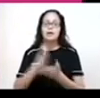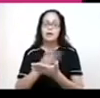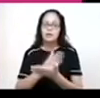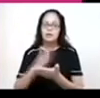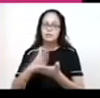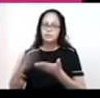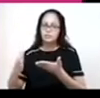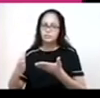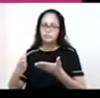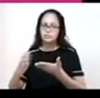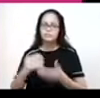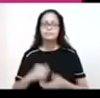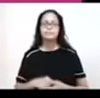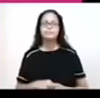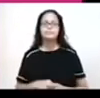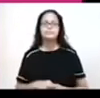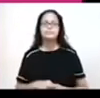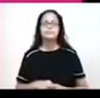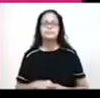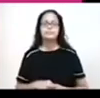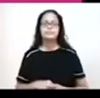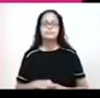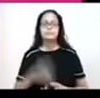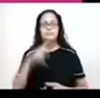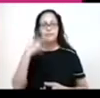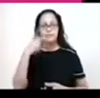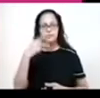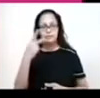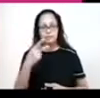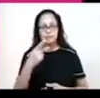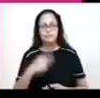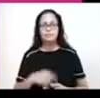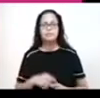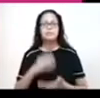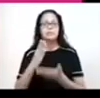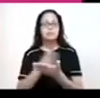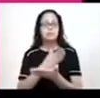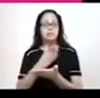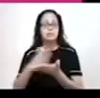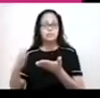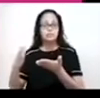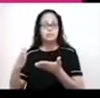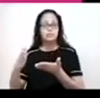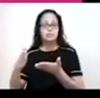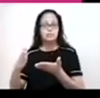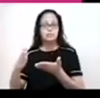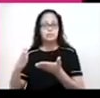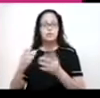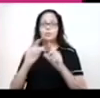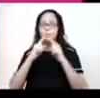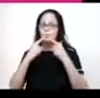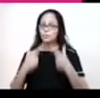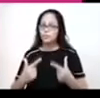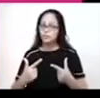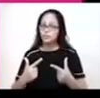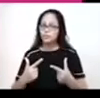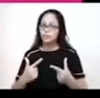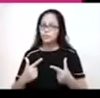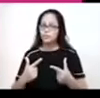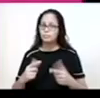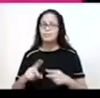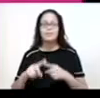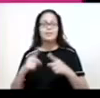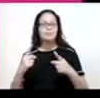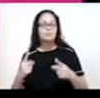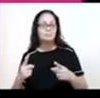México está inserido na América Latina. Falava-se na questão da divisão por idioma. Mas essa